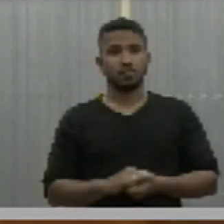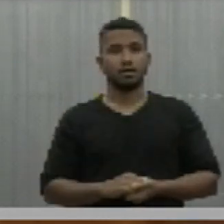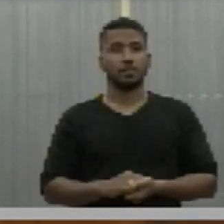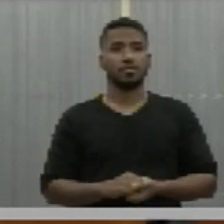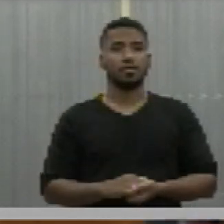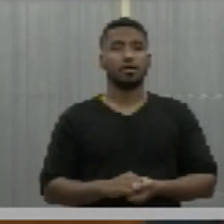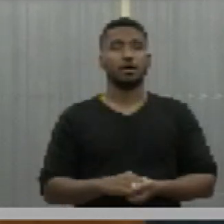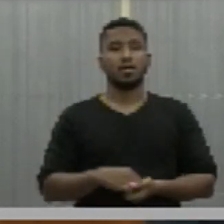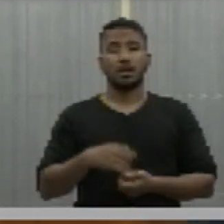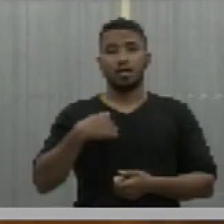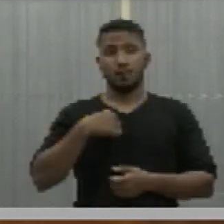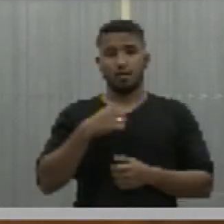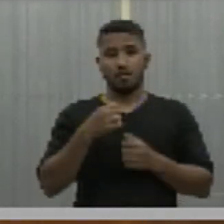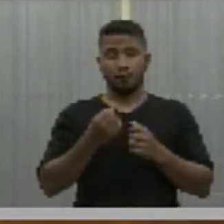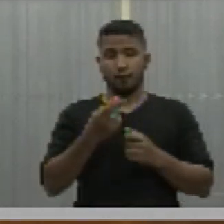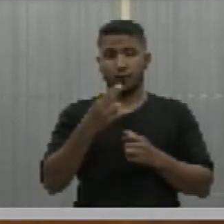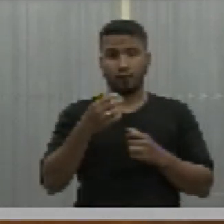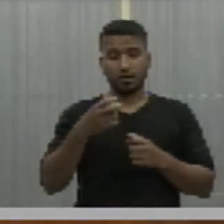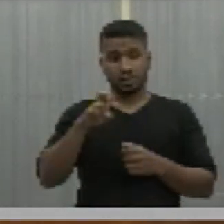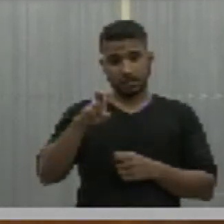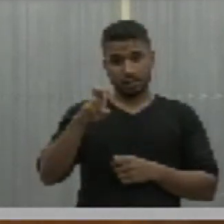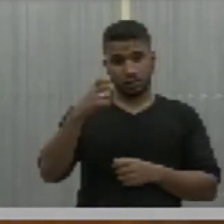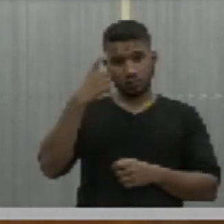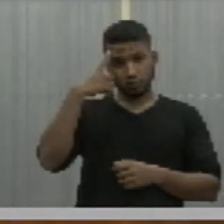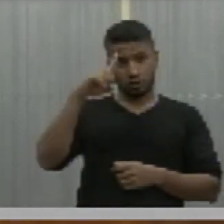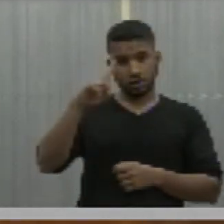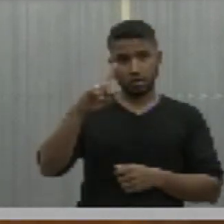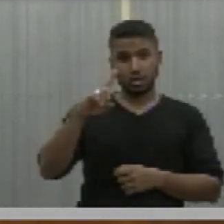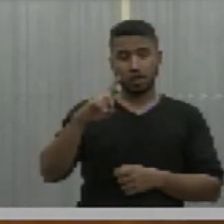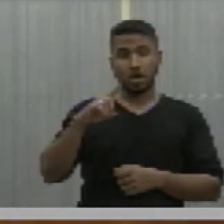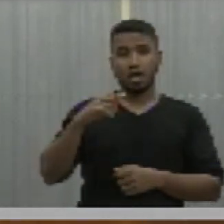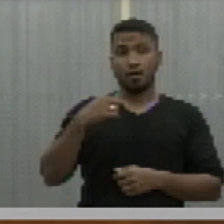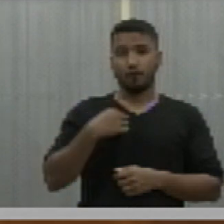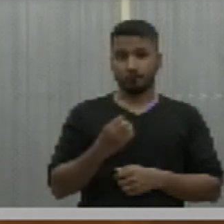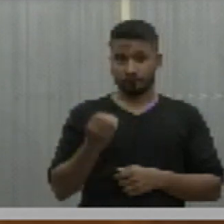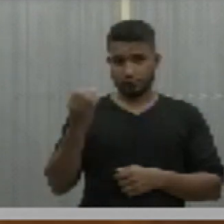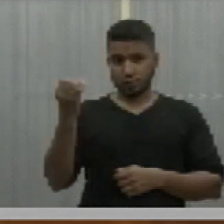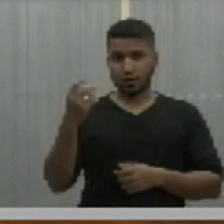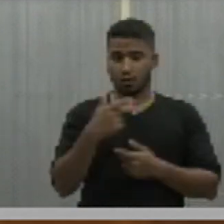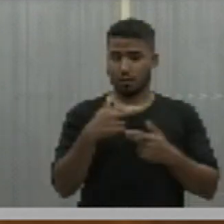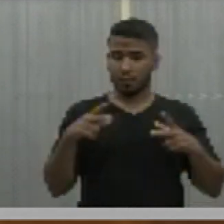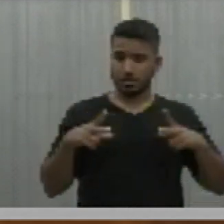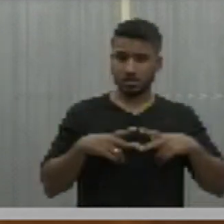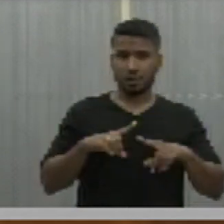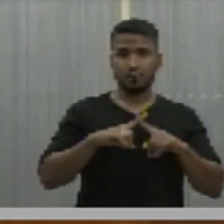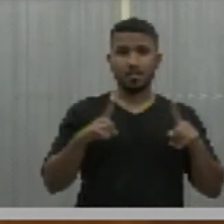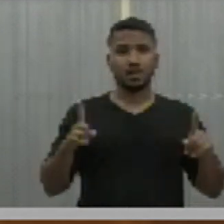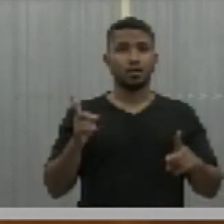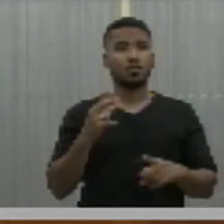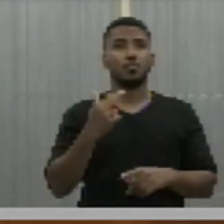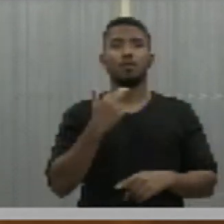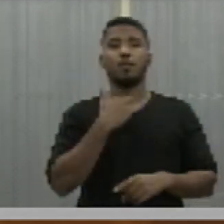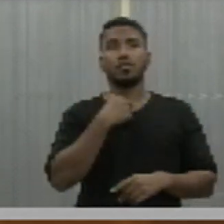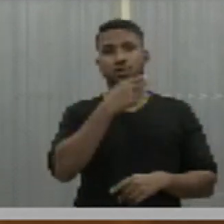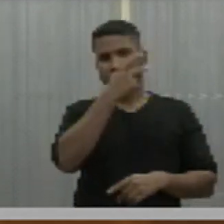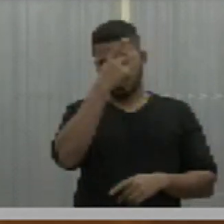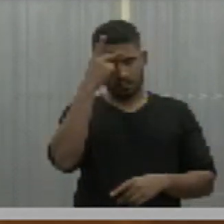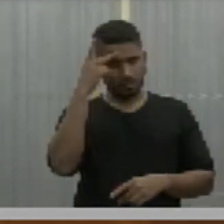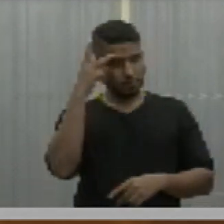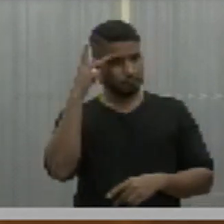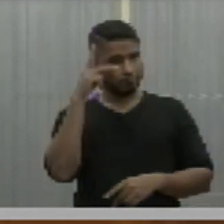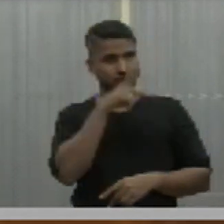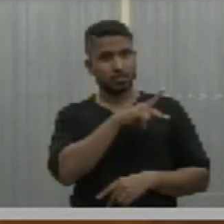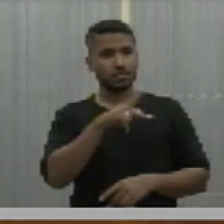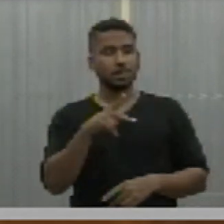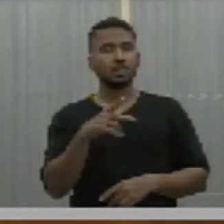uma ausência de cinco dias por uma viagem por questões pessoais. Mas, no entanto, Sr. Presidente, eu não poderia deixar